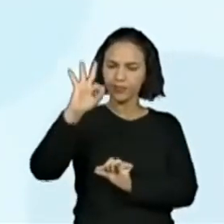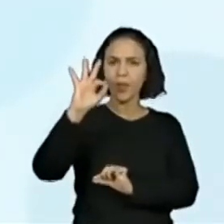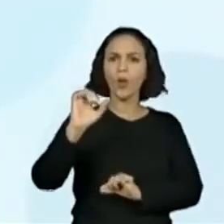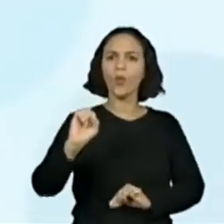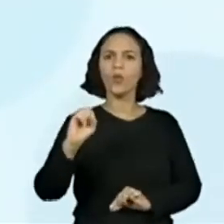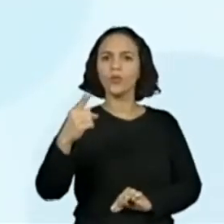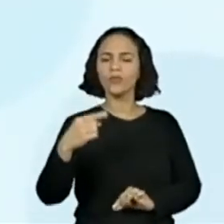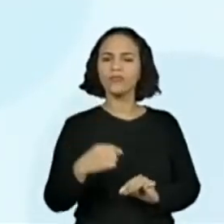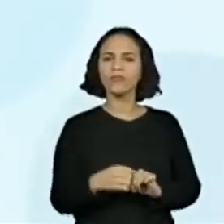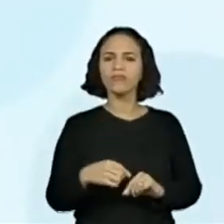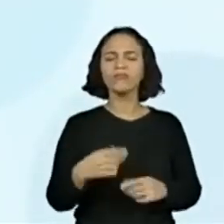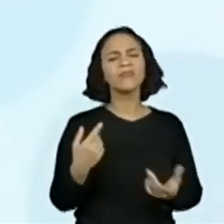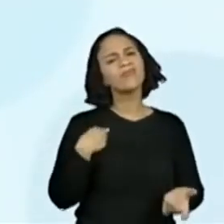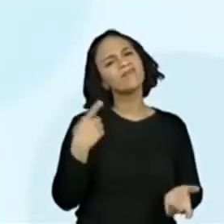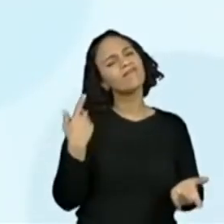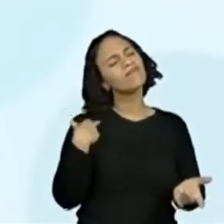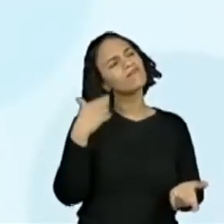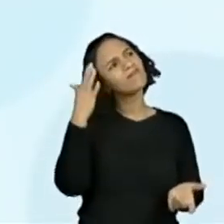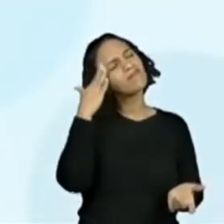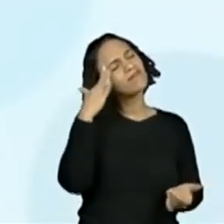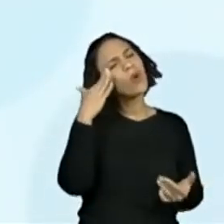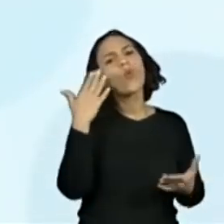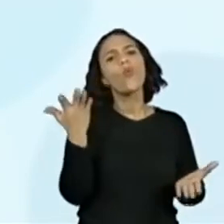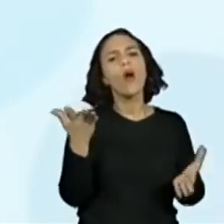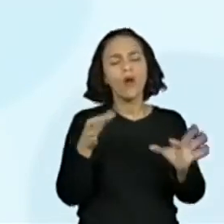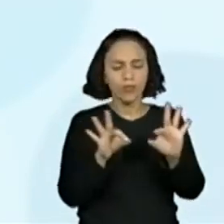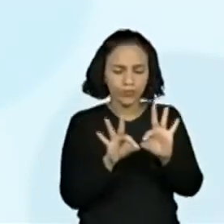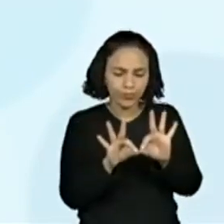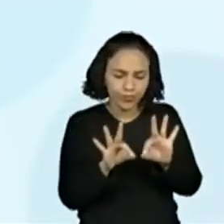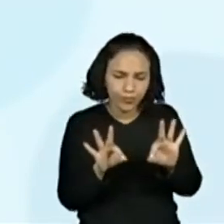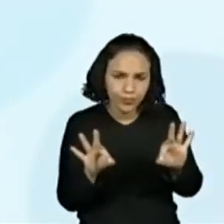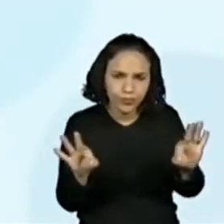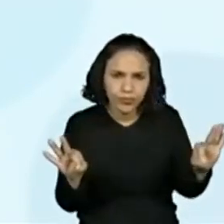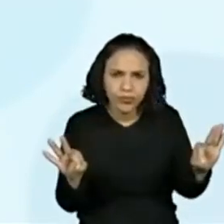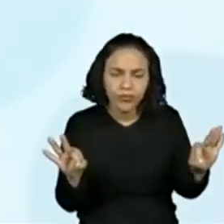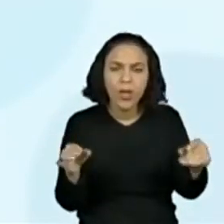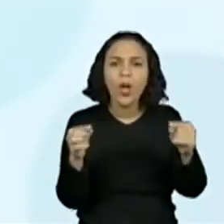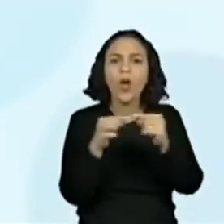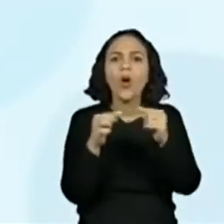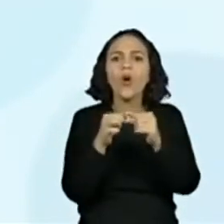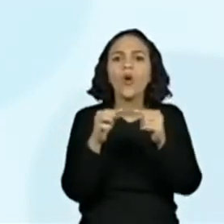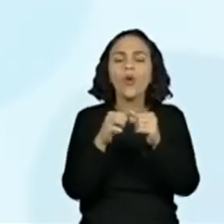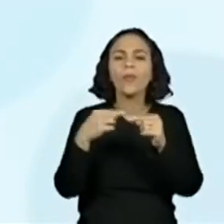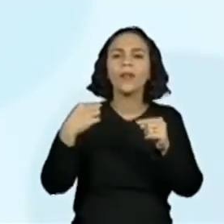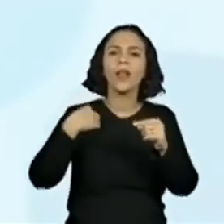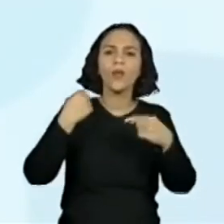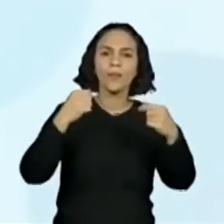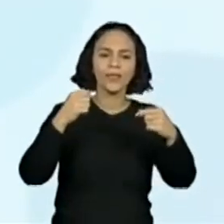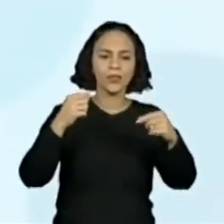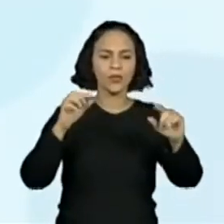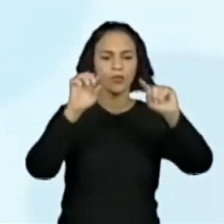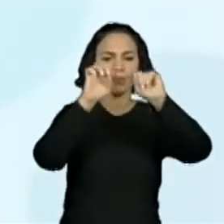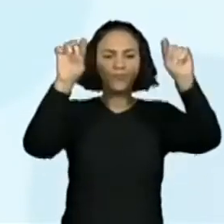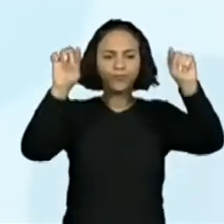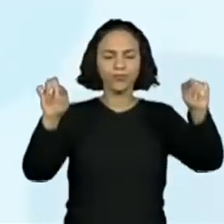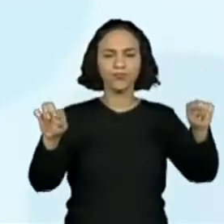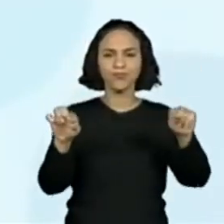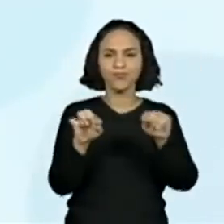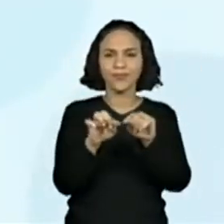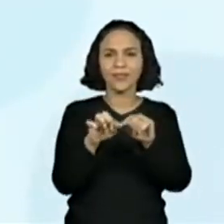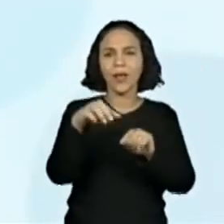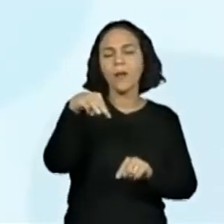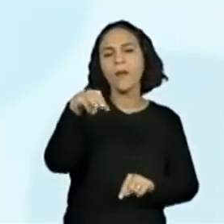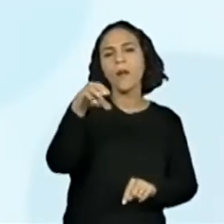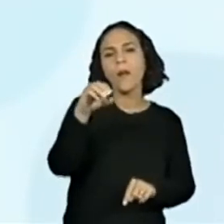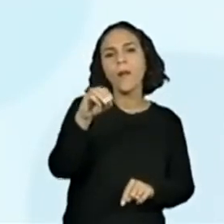qual é o comprimento necessário para colocar a moldura nesse quadro? Mateus